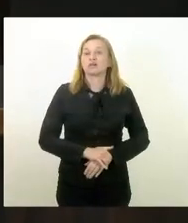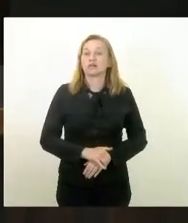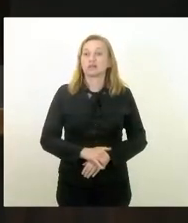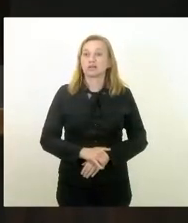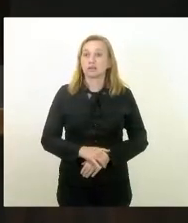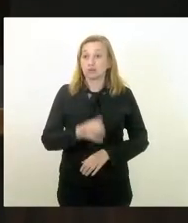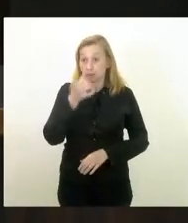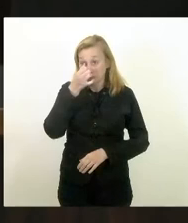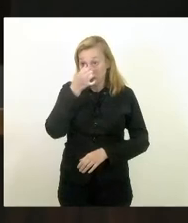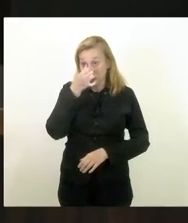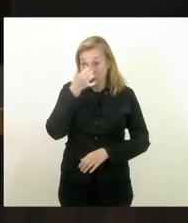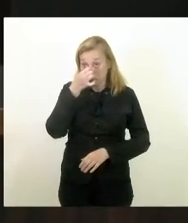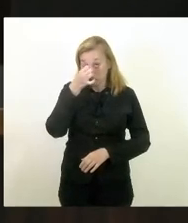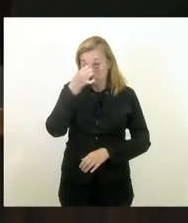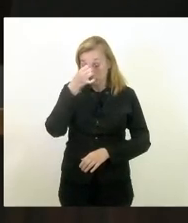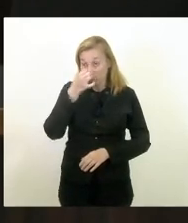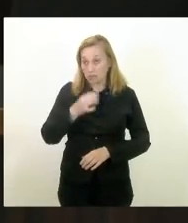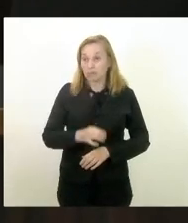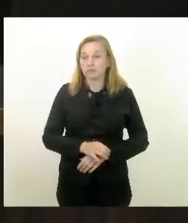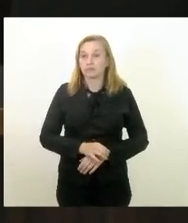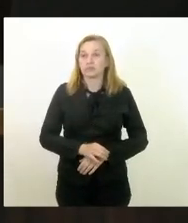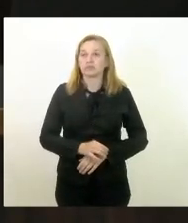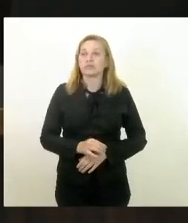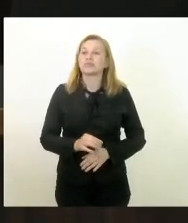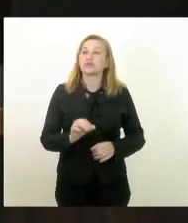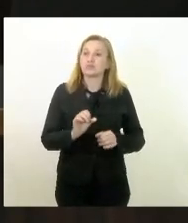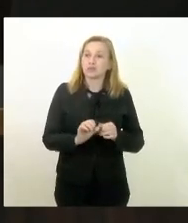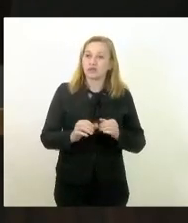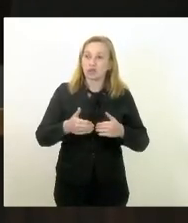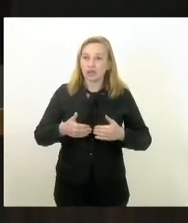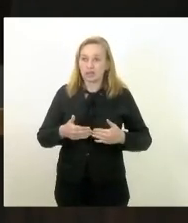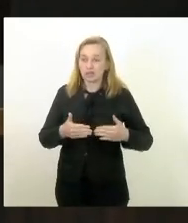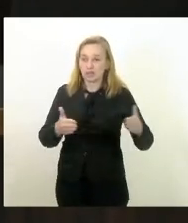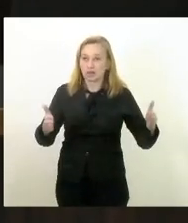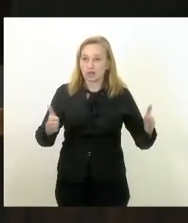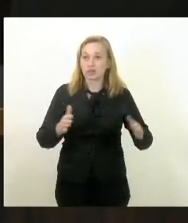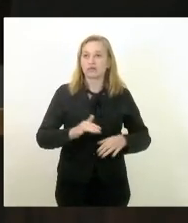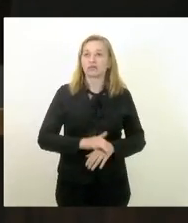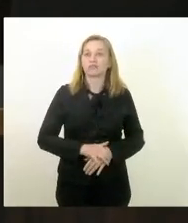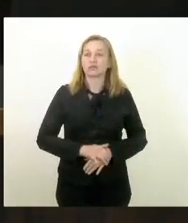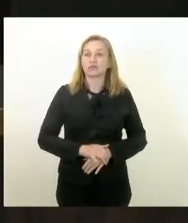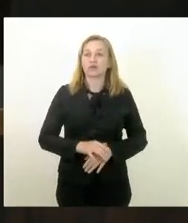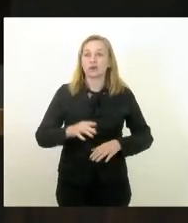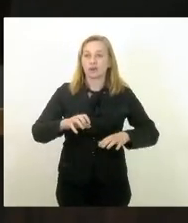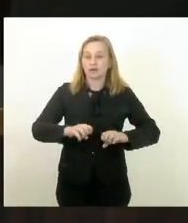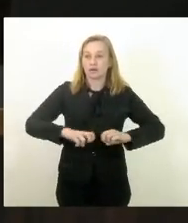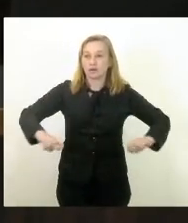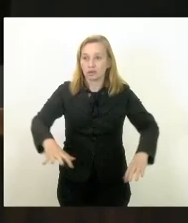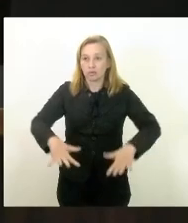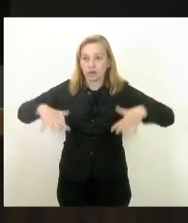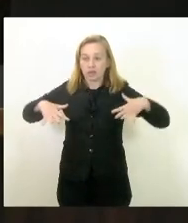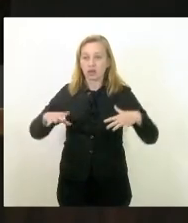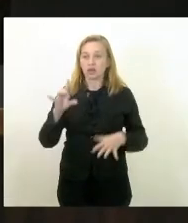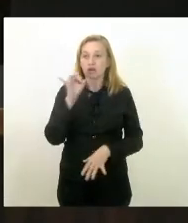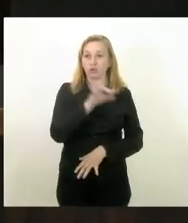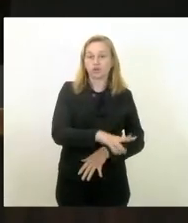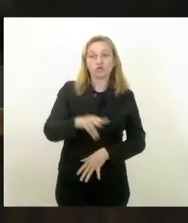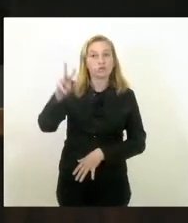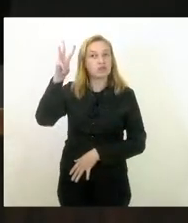descerrando a placa nós fizemos a inauguração do plenário na última terça-feira